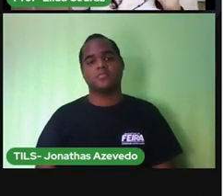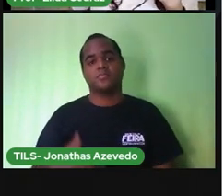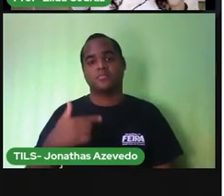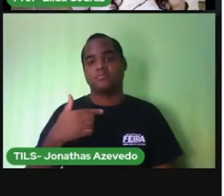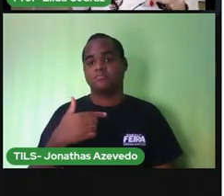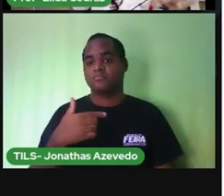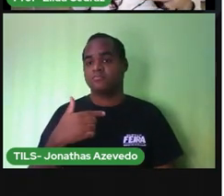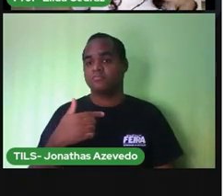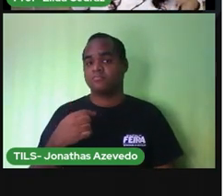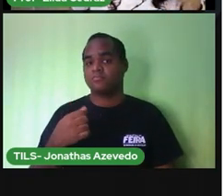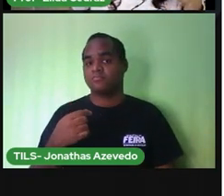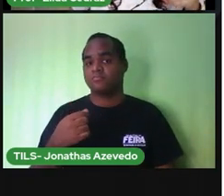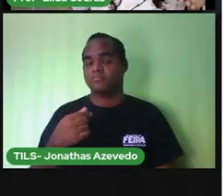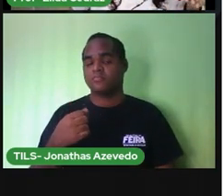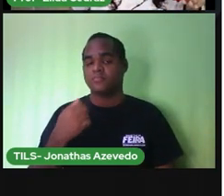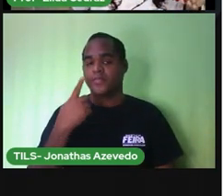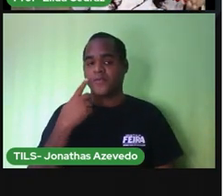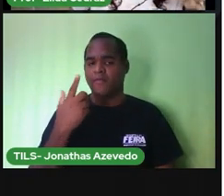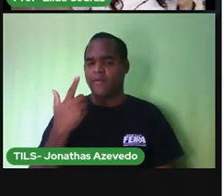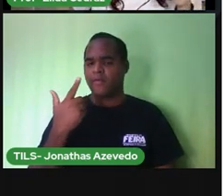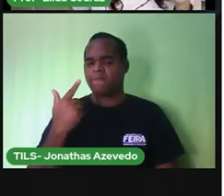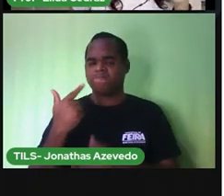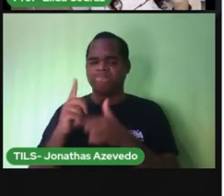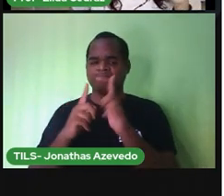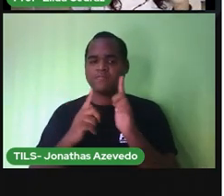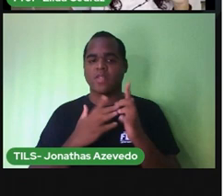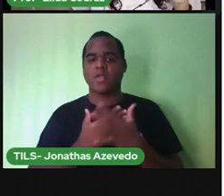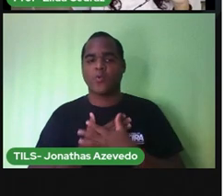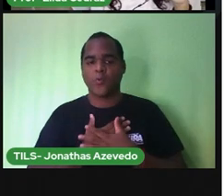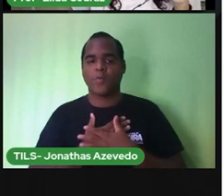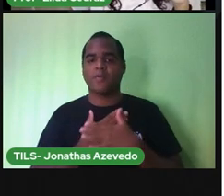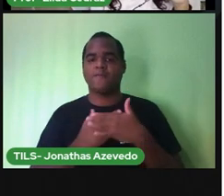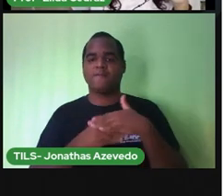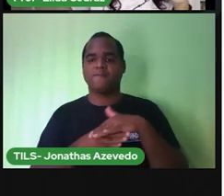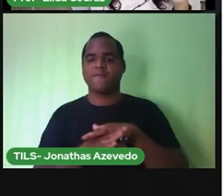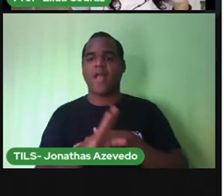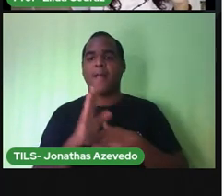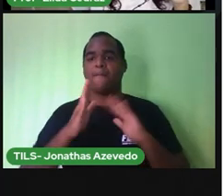Qual é a estação que nós costumamos ir à praia?